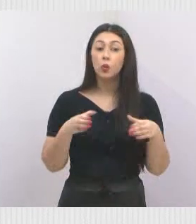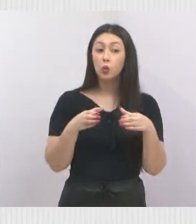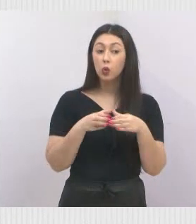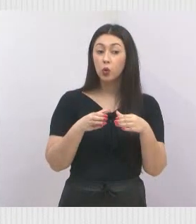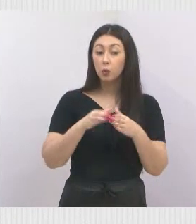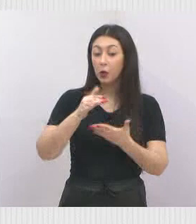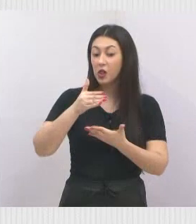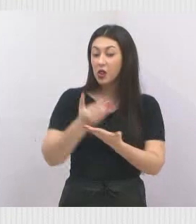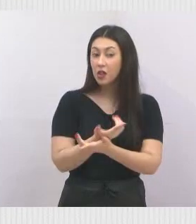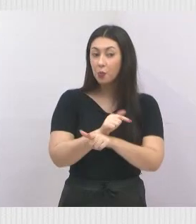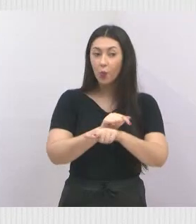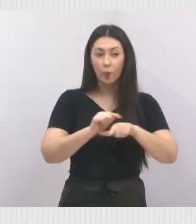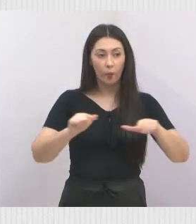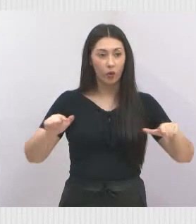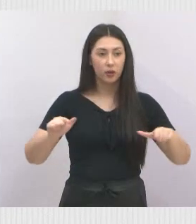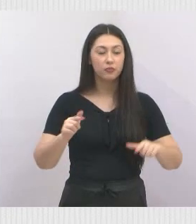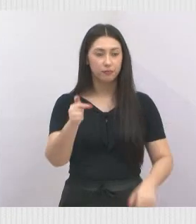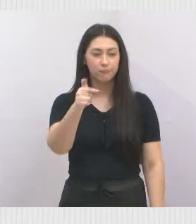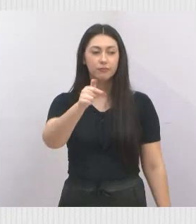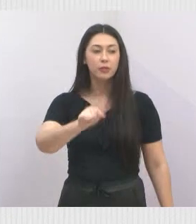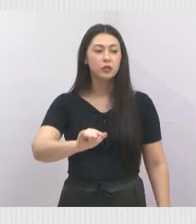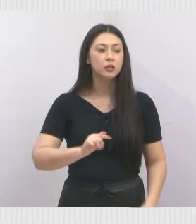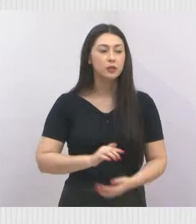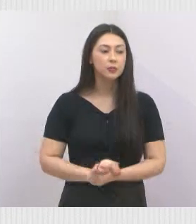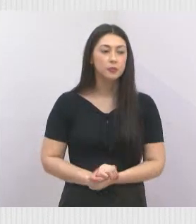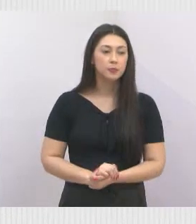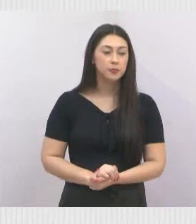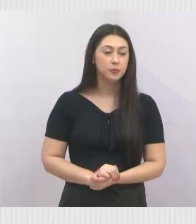do tapa-buraco. Pode ir para a próxima?